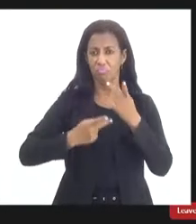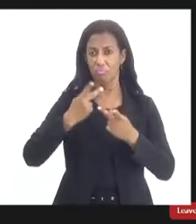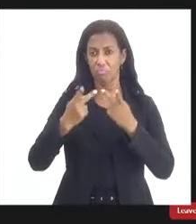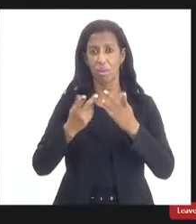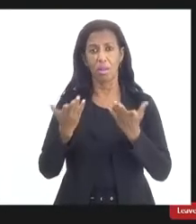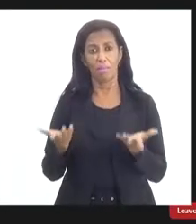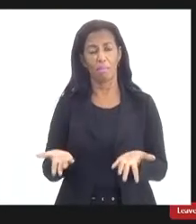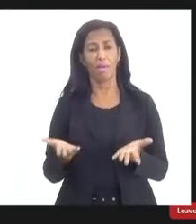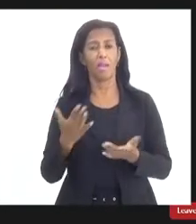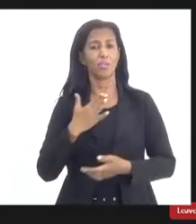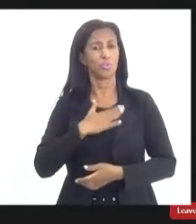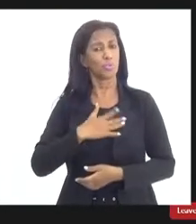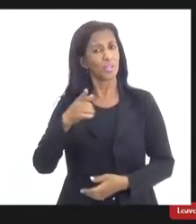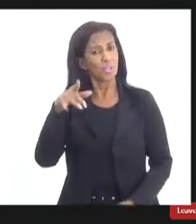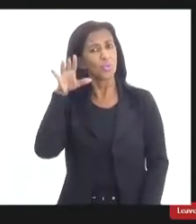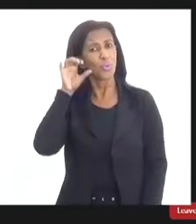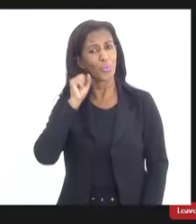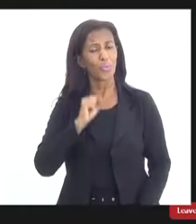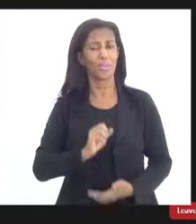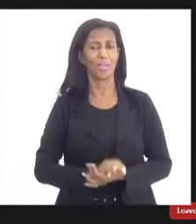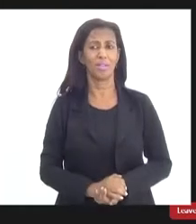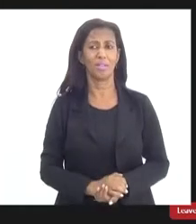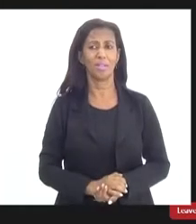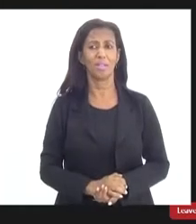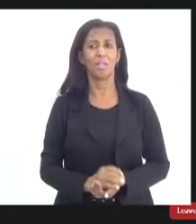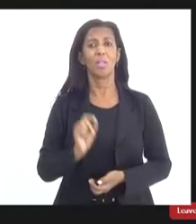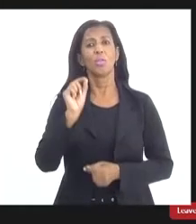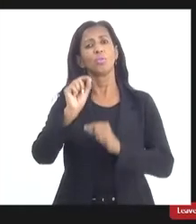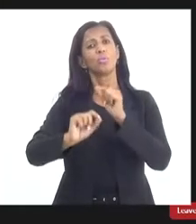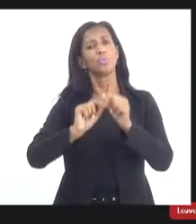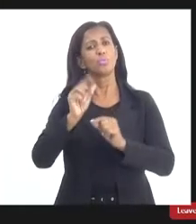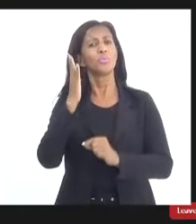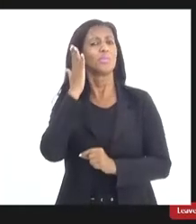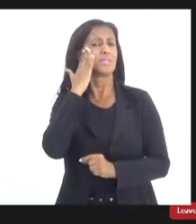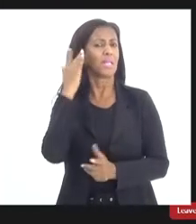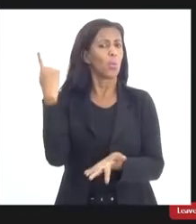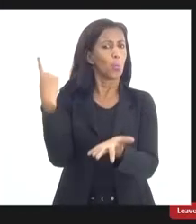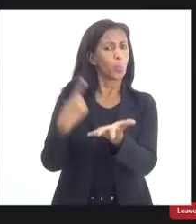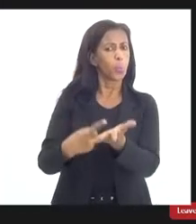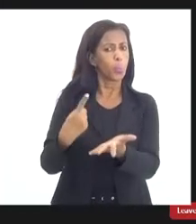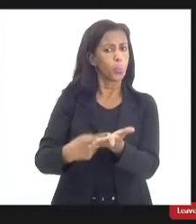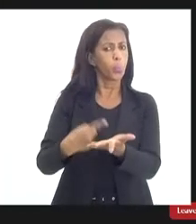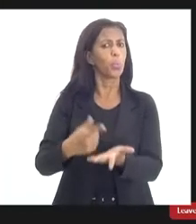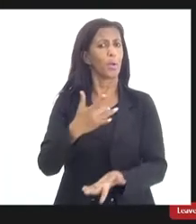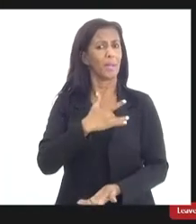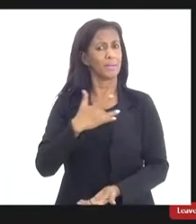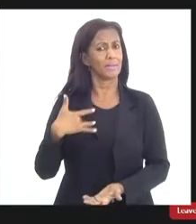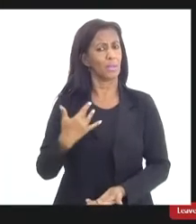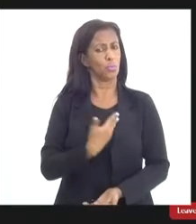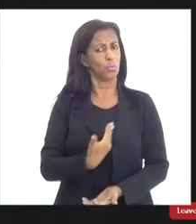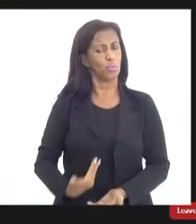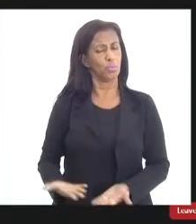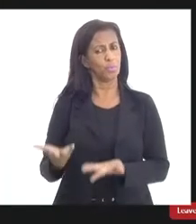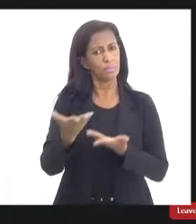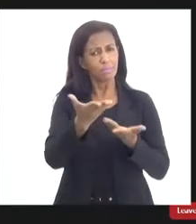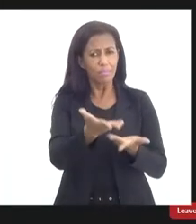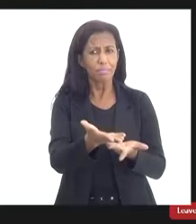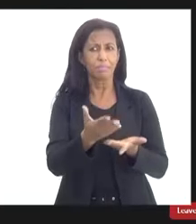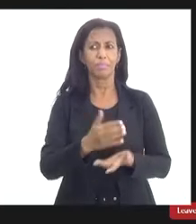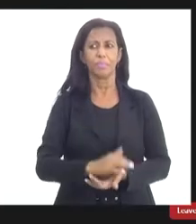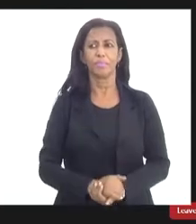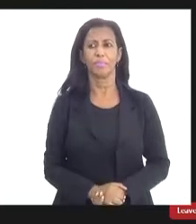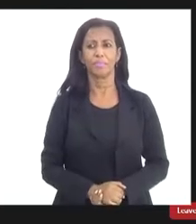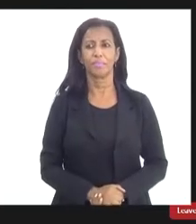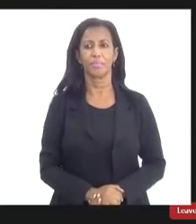mas gostaria muito de me ouvir sobretudo porque sei do seu compromisso com a saúde pública deputada enfermeira Regiane